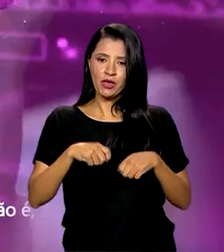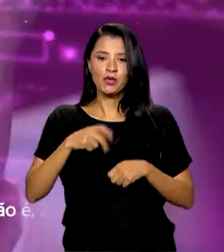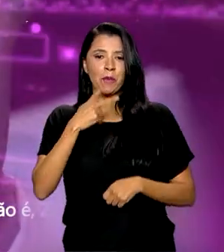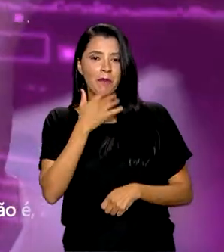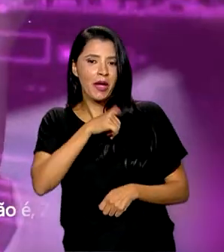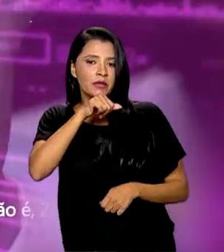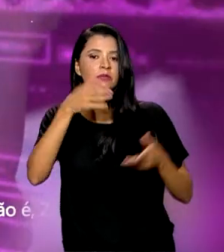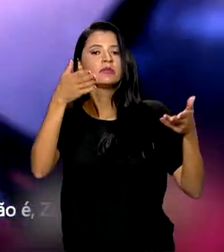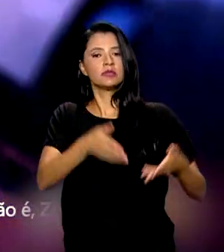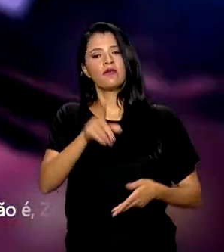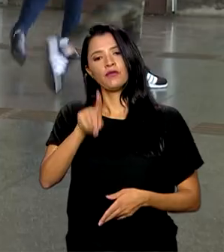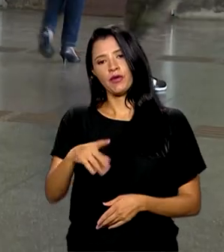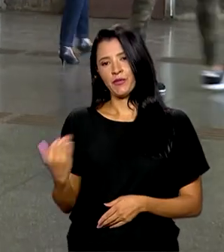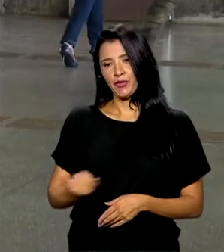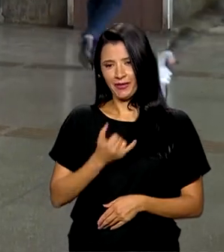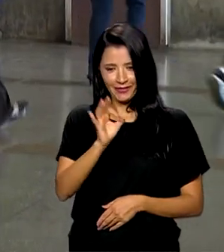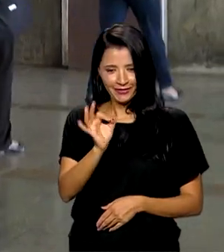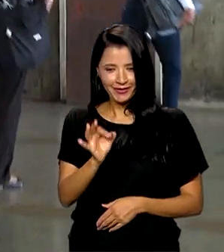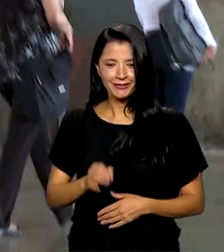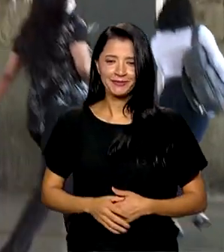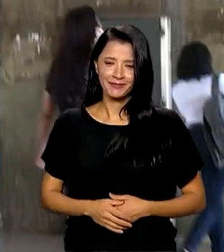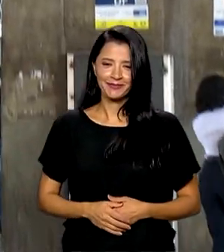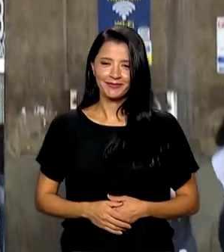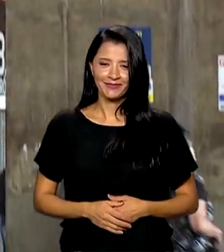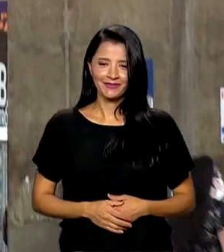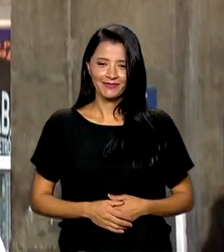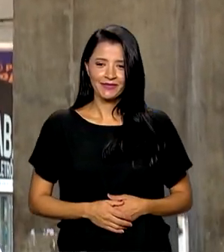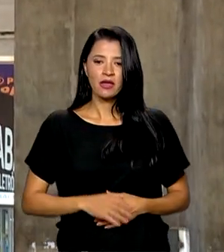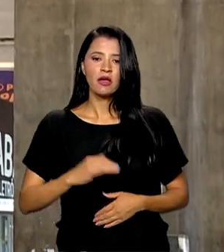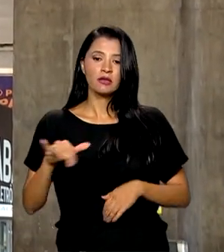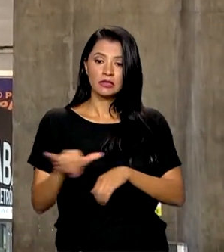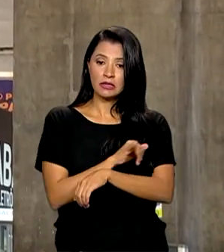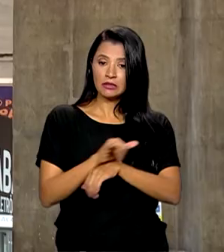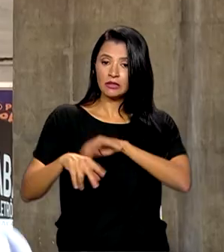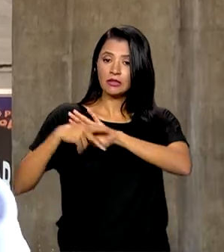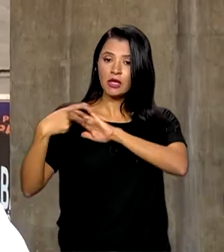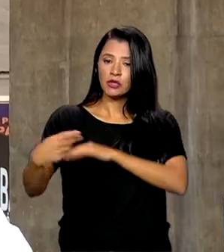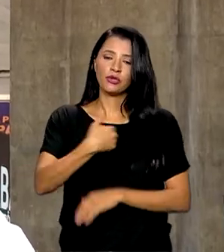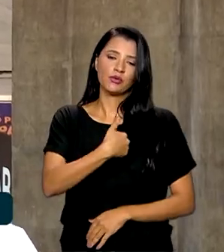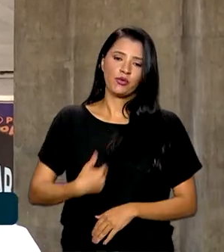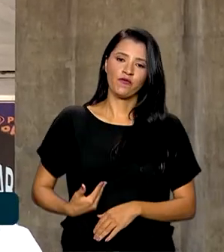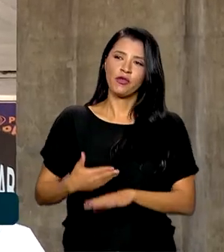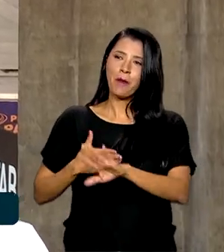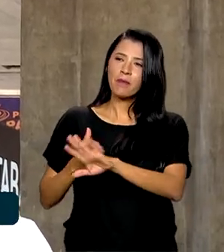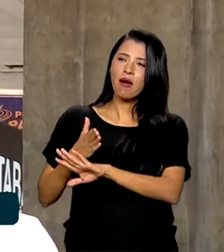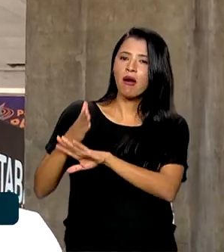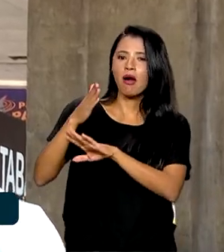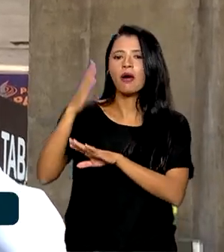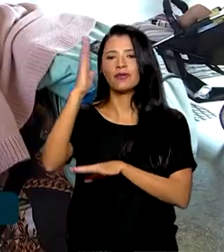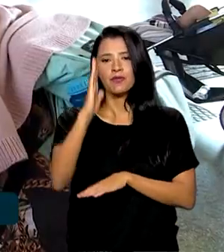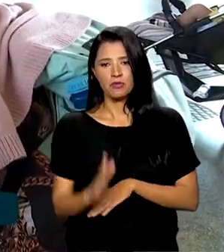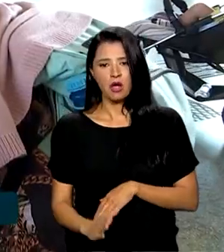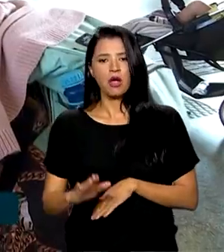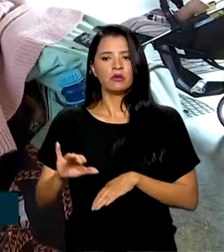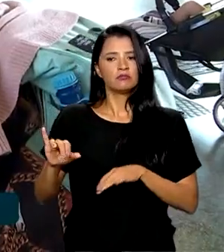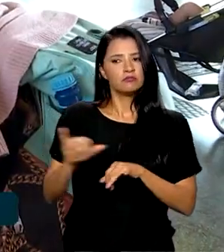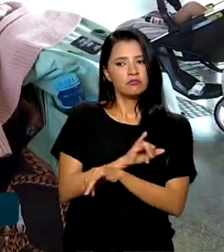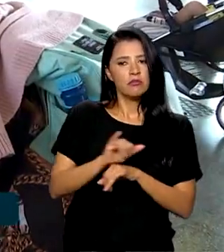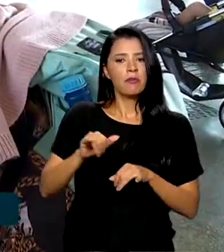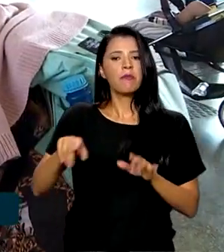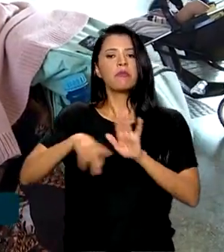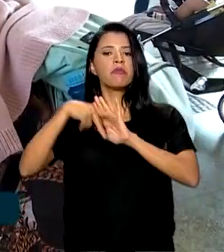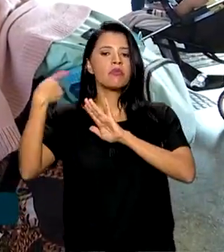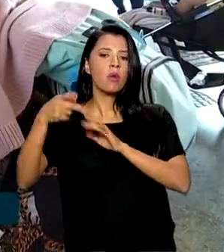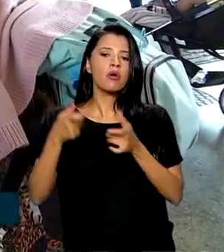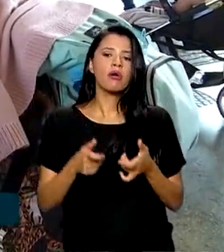ou responsáveis é muito importante, né Zé? A estratégia do governo federal é percorrer o país com ações específicas para